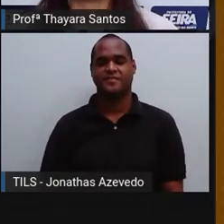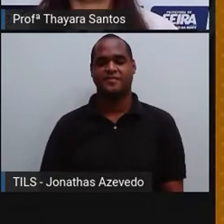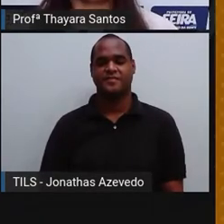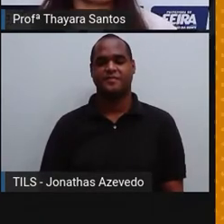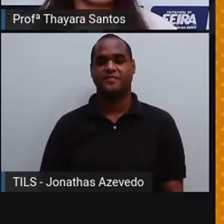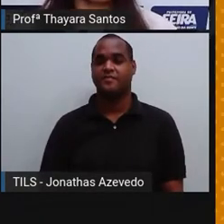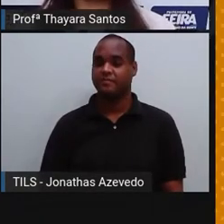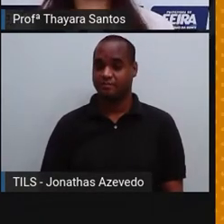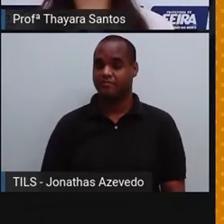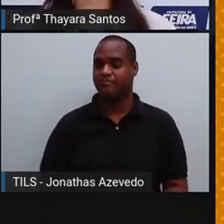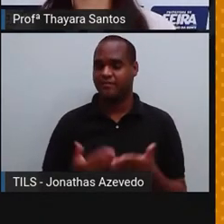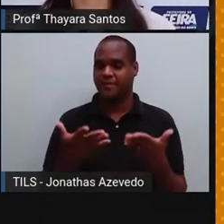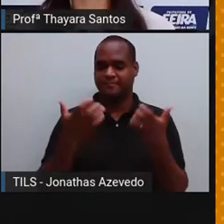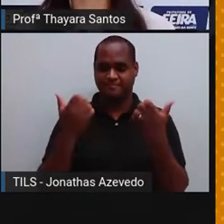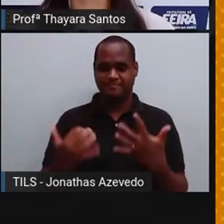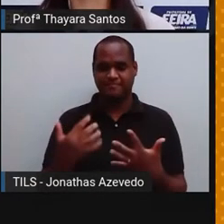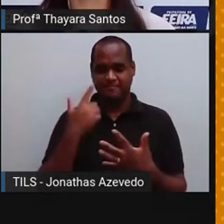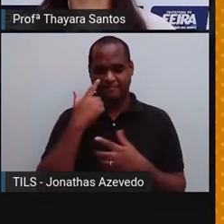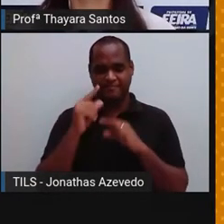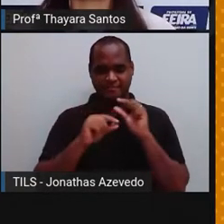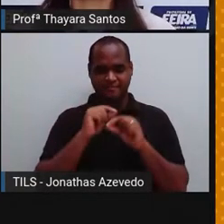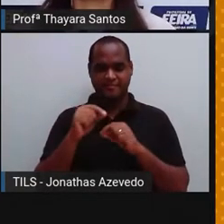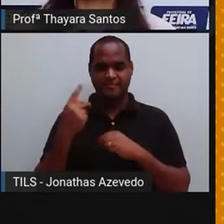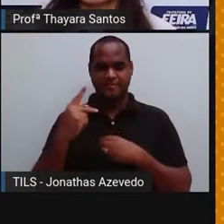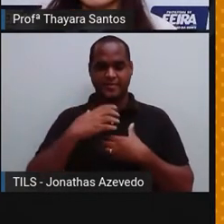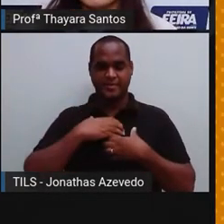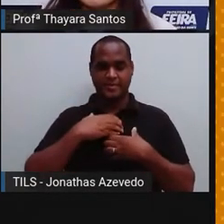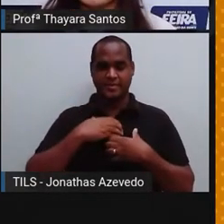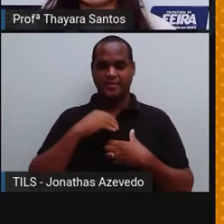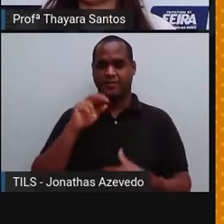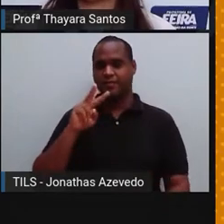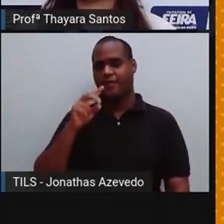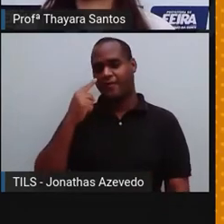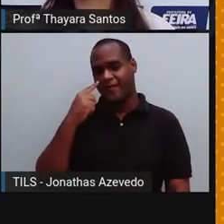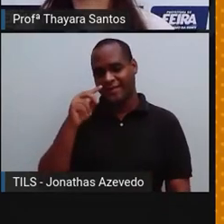Vamos falar agora especificamente sobre o sentido da visão.